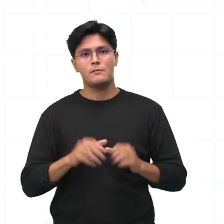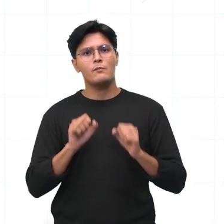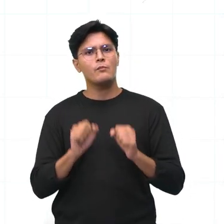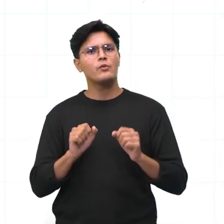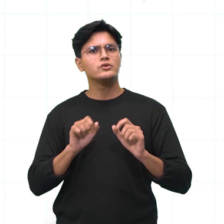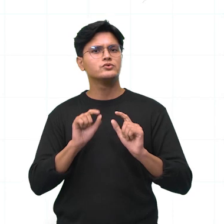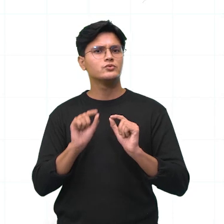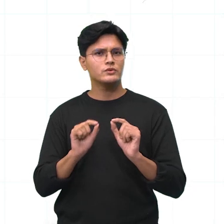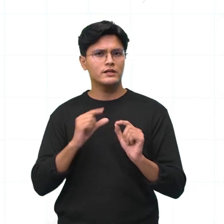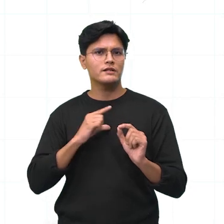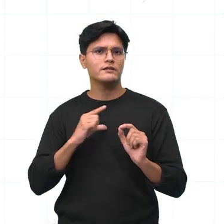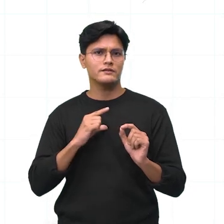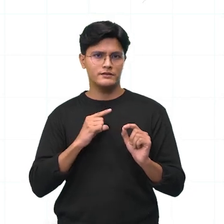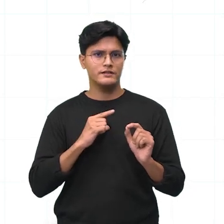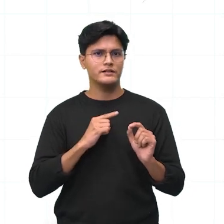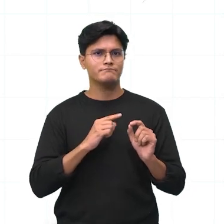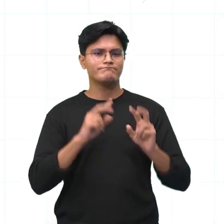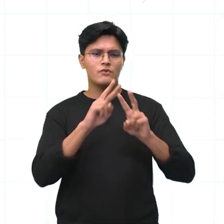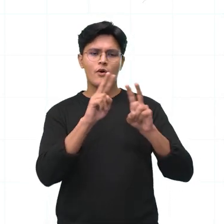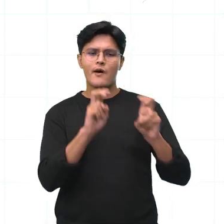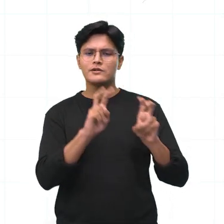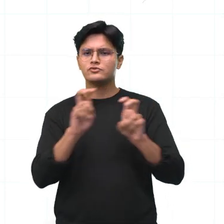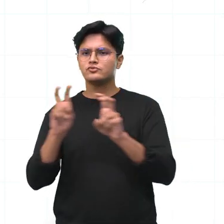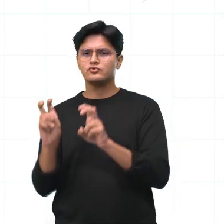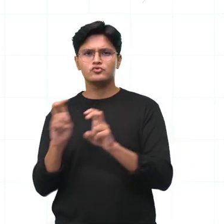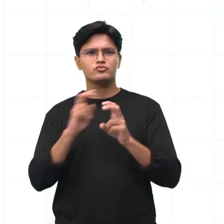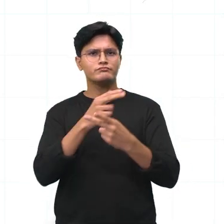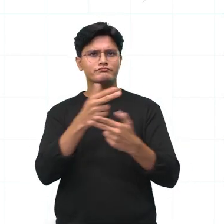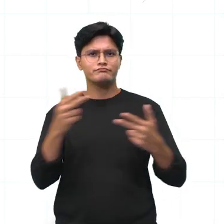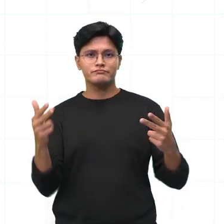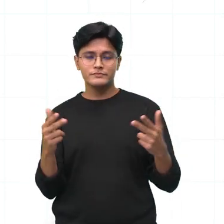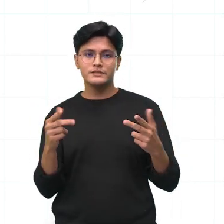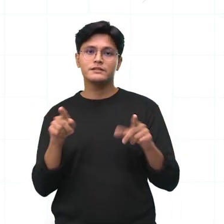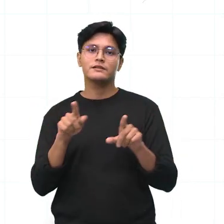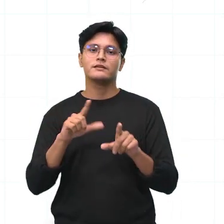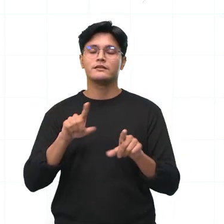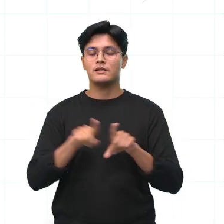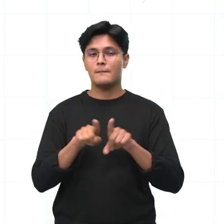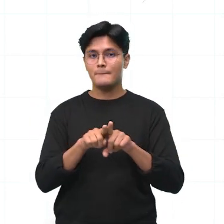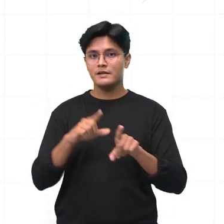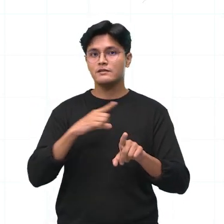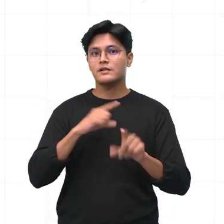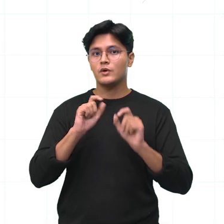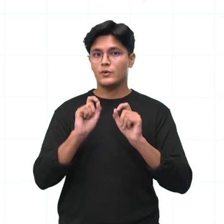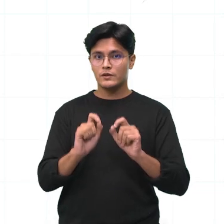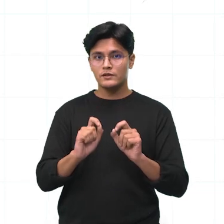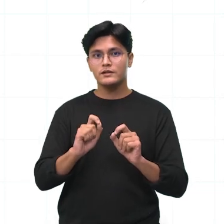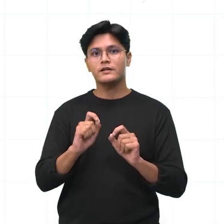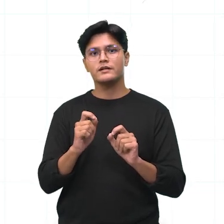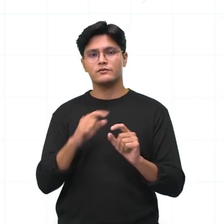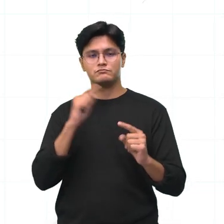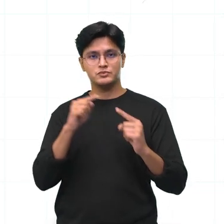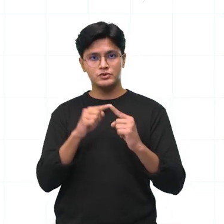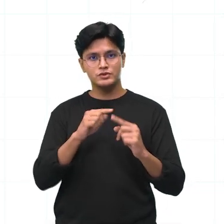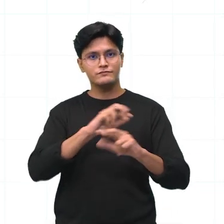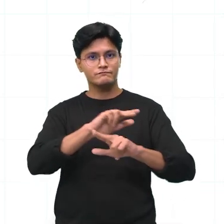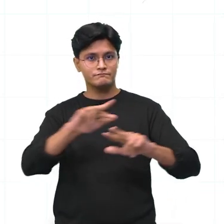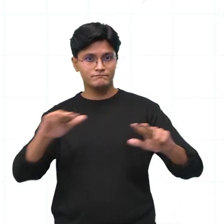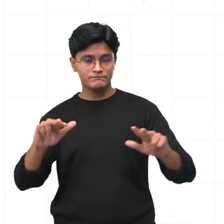abordar, na verdade, diferentes assuntos e ter diversas funções, como expor um tema,